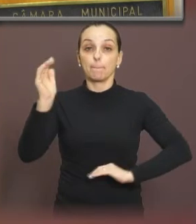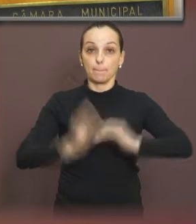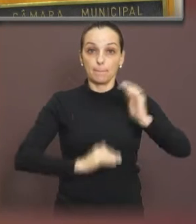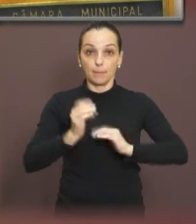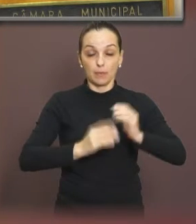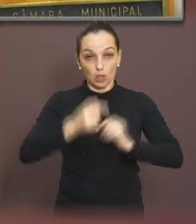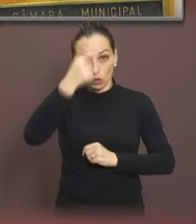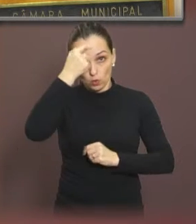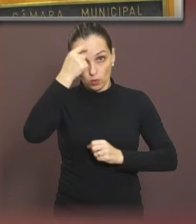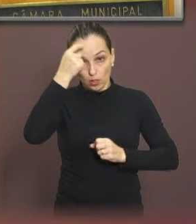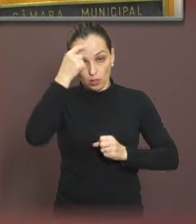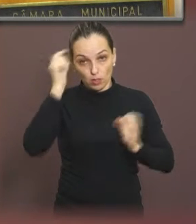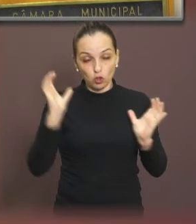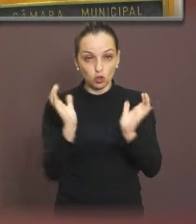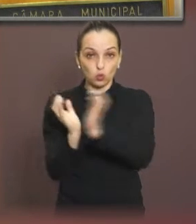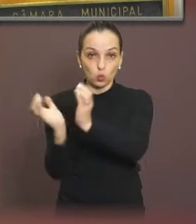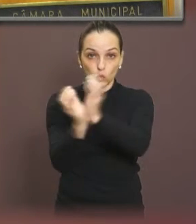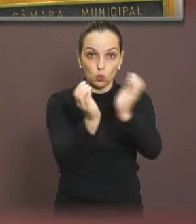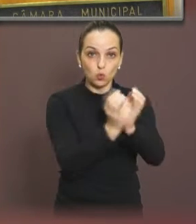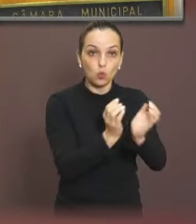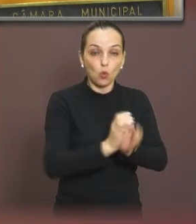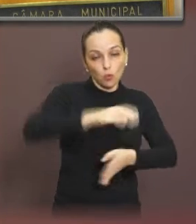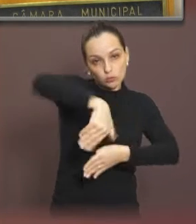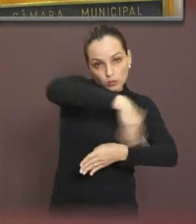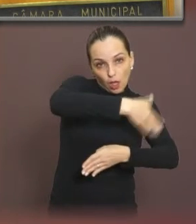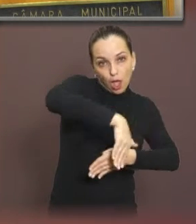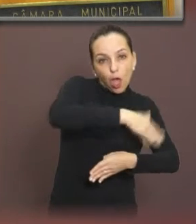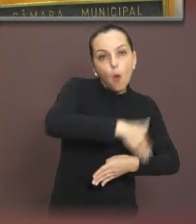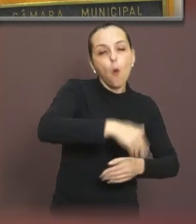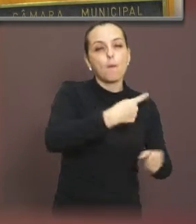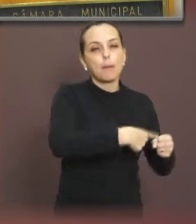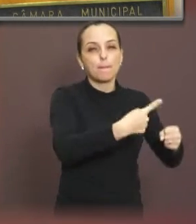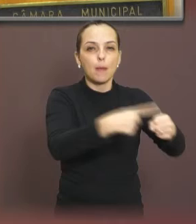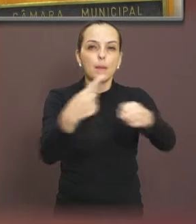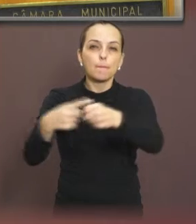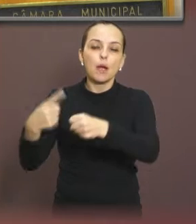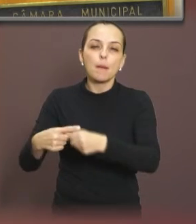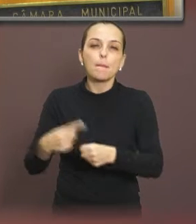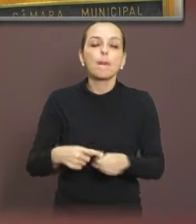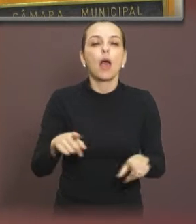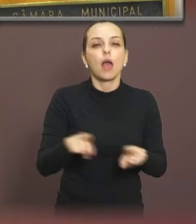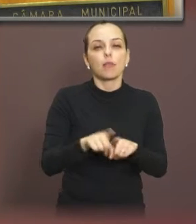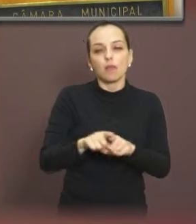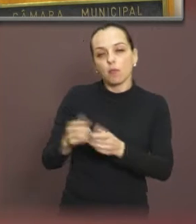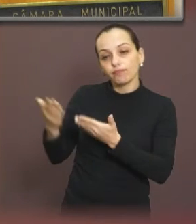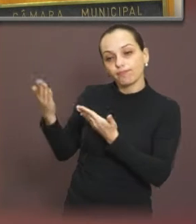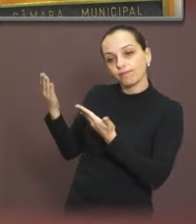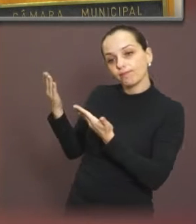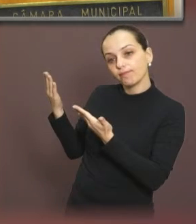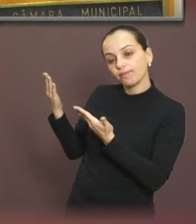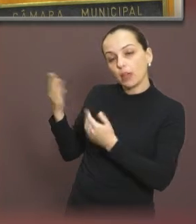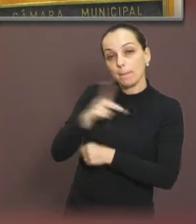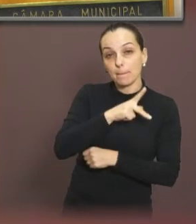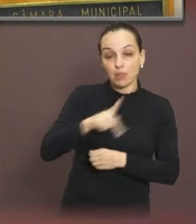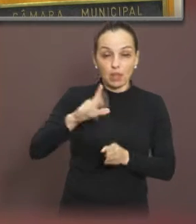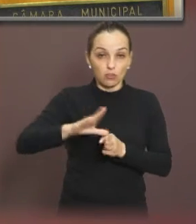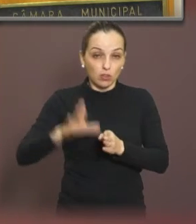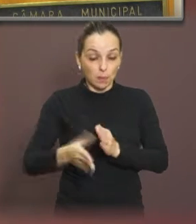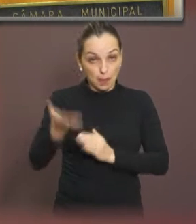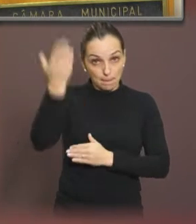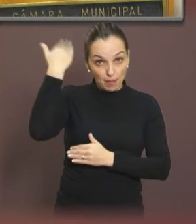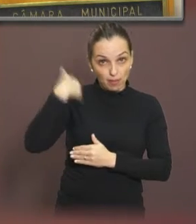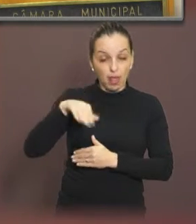conscientização coletiva, tanto nas ruas quanto nos bairros. Estamos aí com o presidente Jefferson Yachuda, então, presidente, que também foi lá,